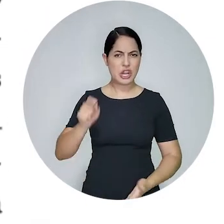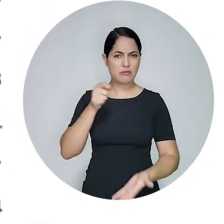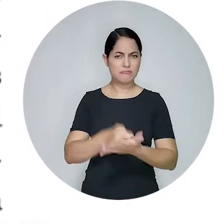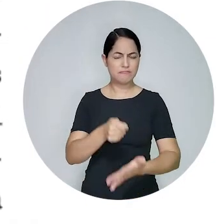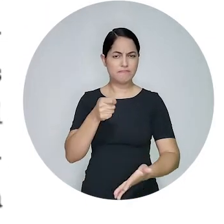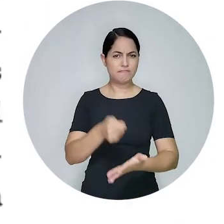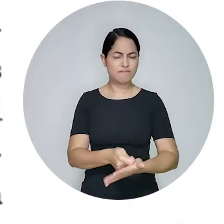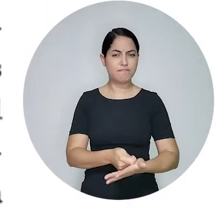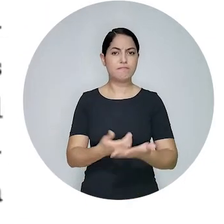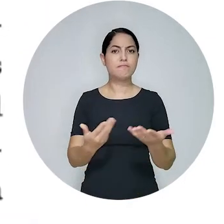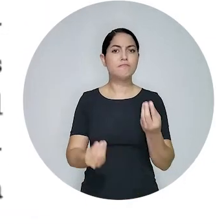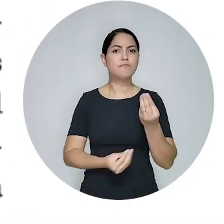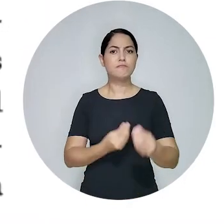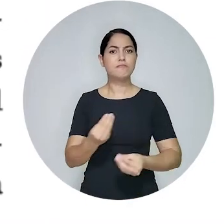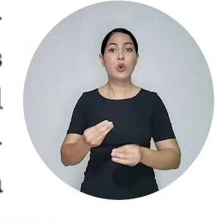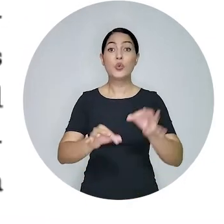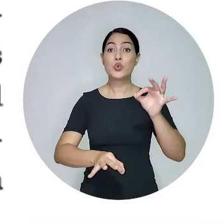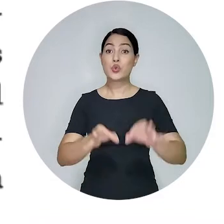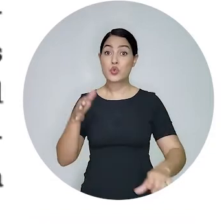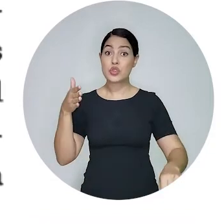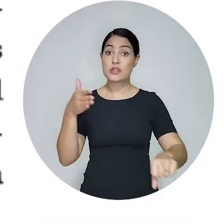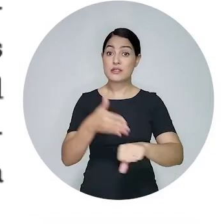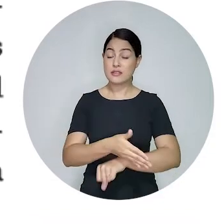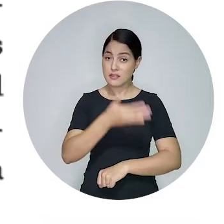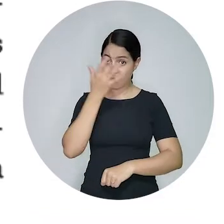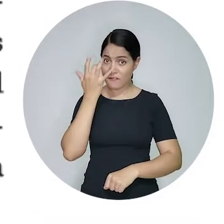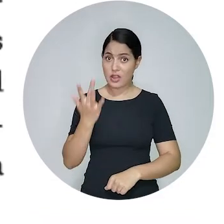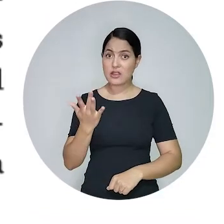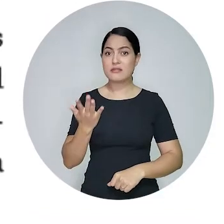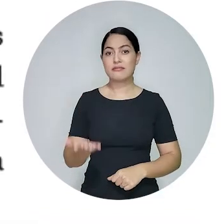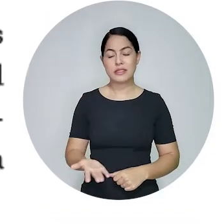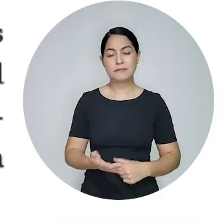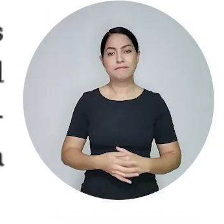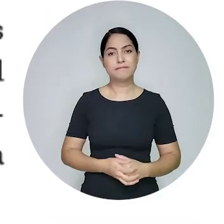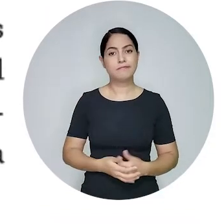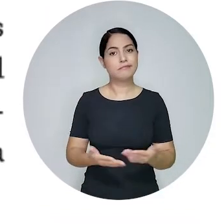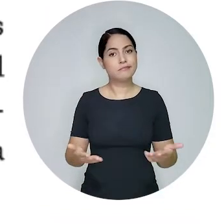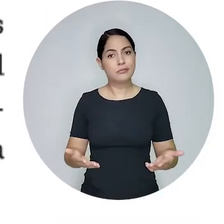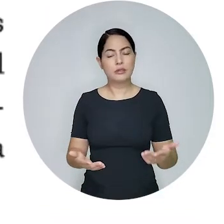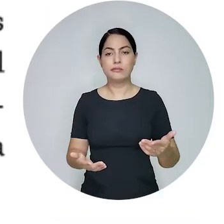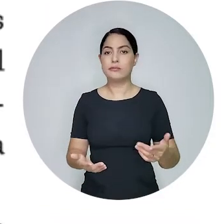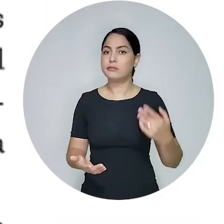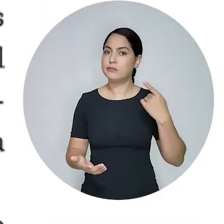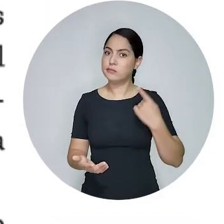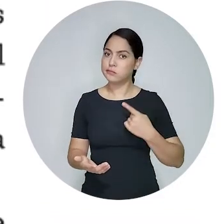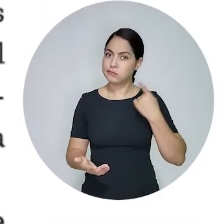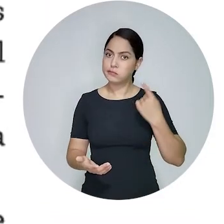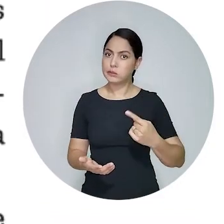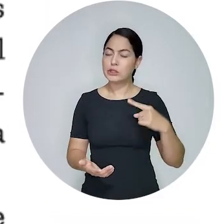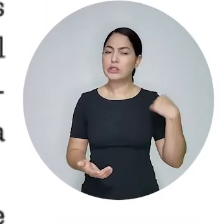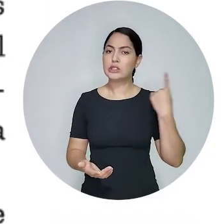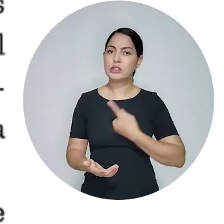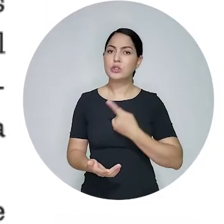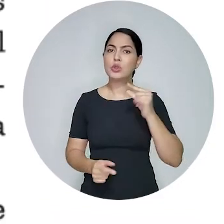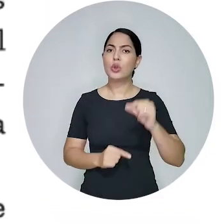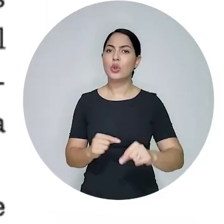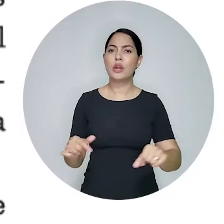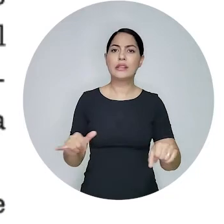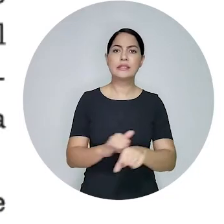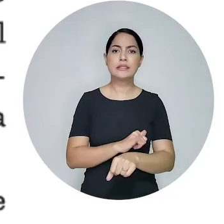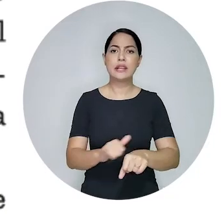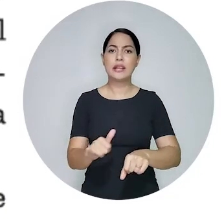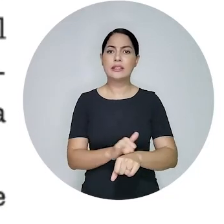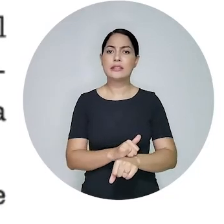utilização de ferramentas e equipamentos que lhe garantam acesso à justiça. Como isso foi retirado de boa parte da advocacia, a